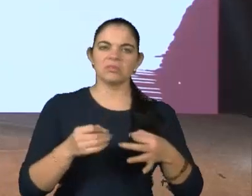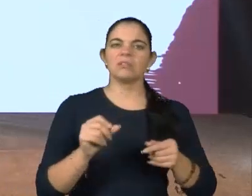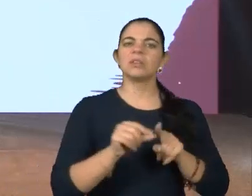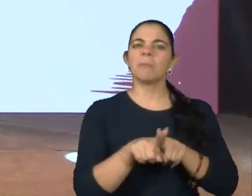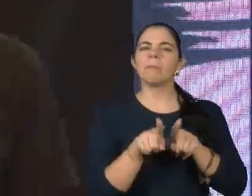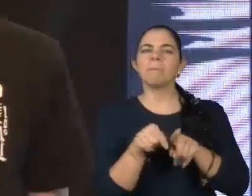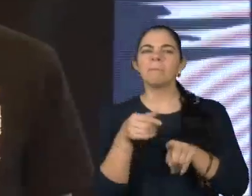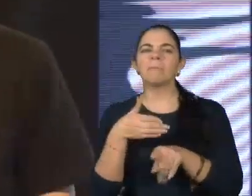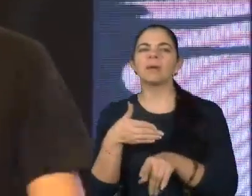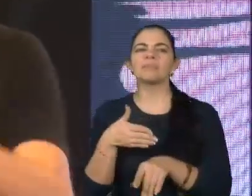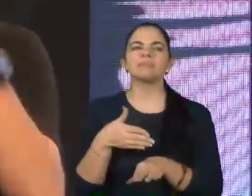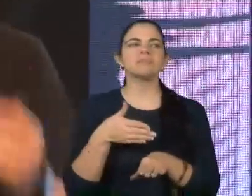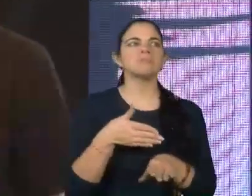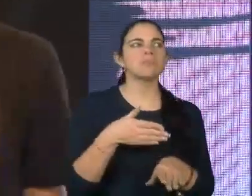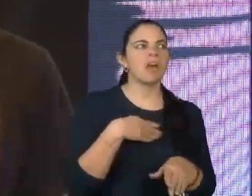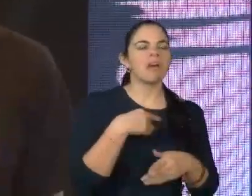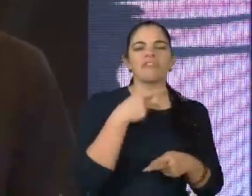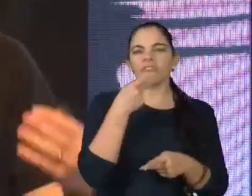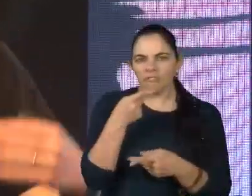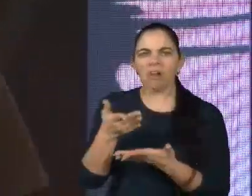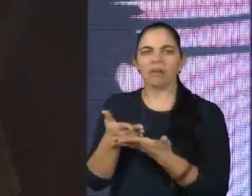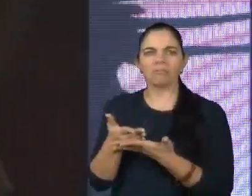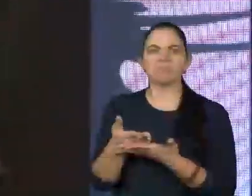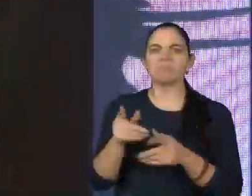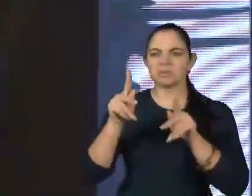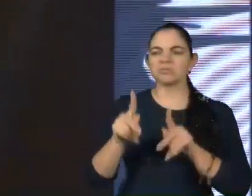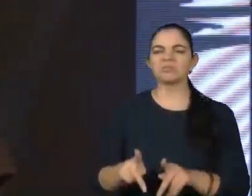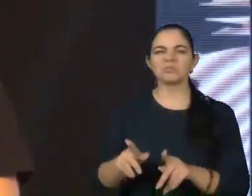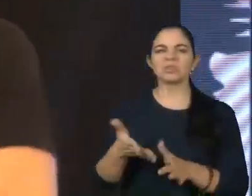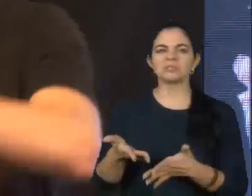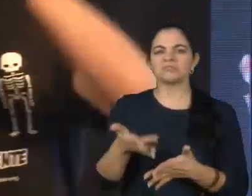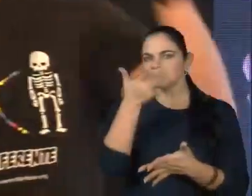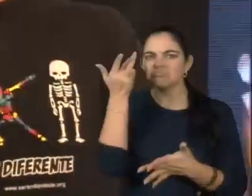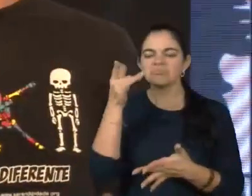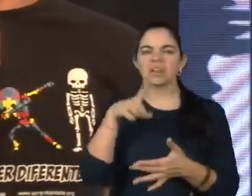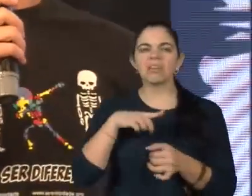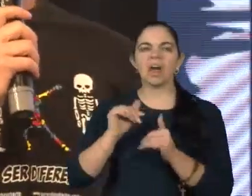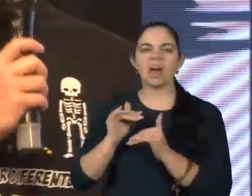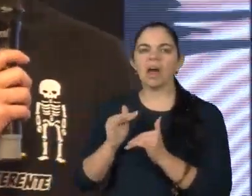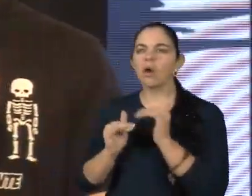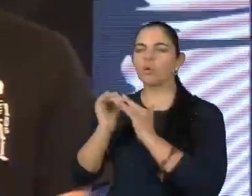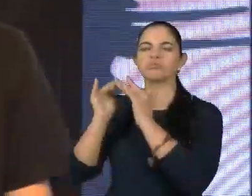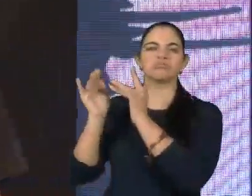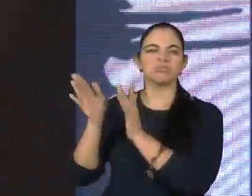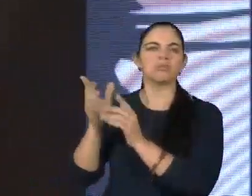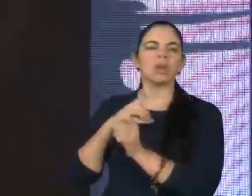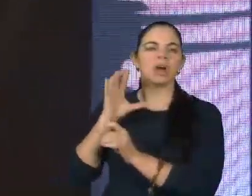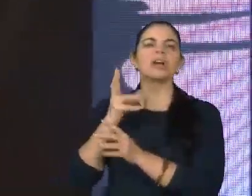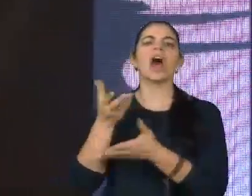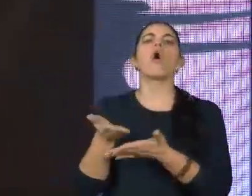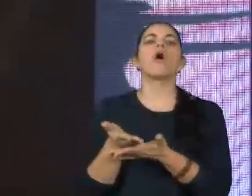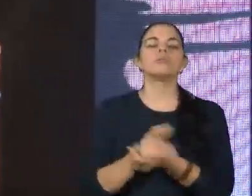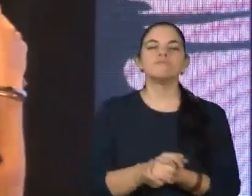fiz a participação, contei com essas pessoas, colaboradores ou não, na construção dos meus produtos e da minha solução, e